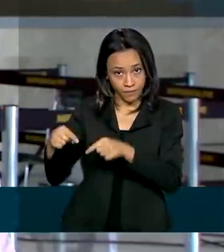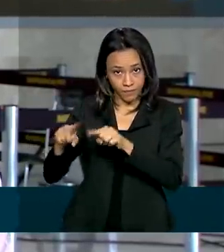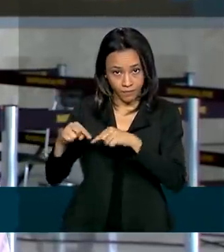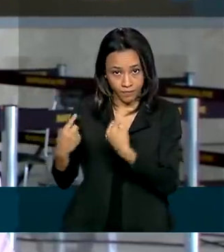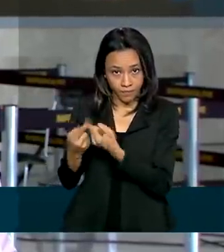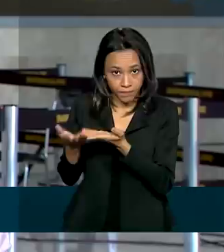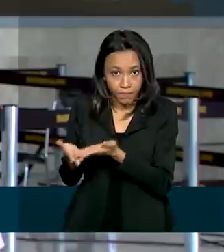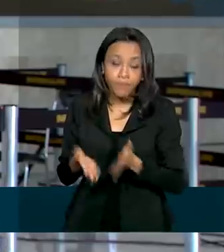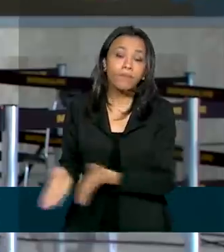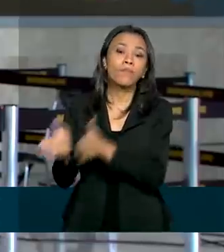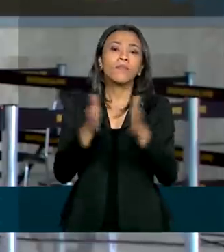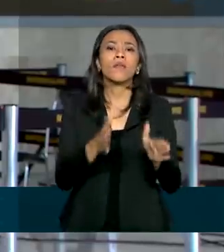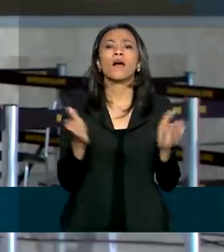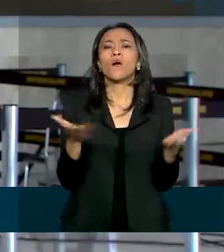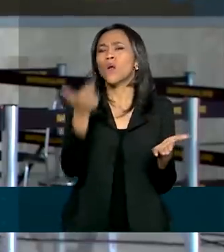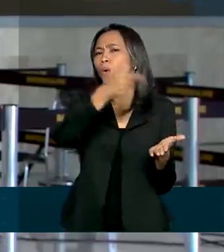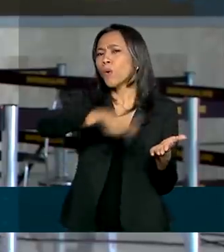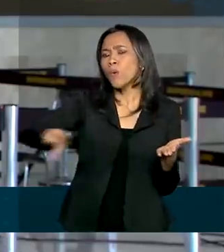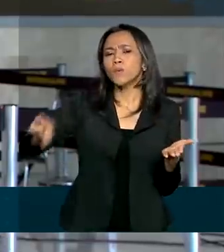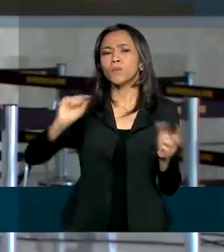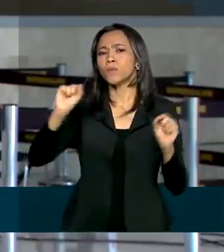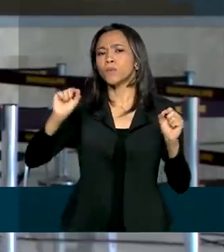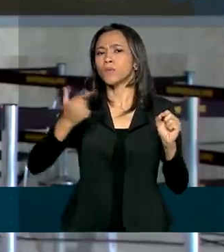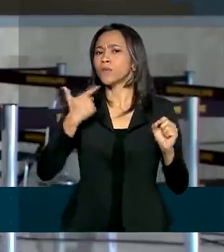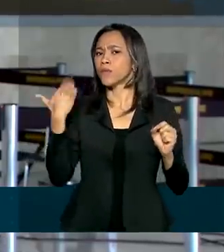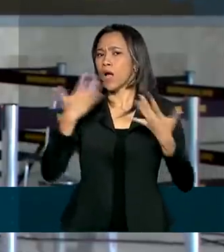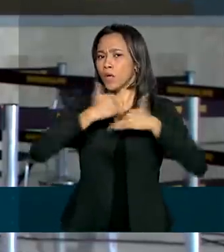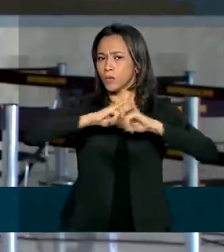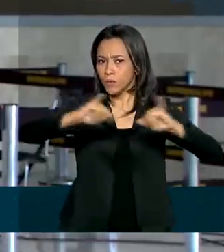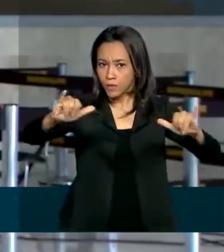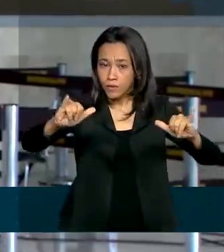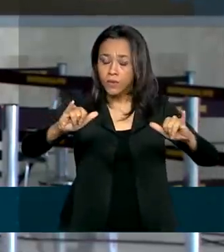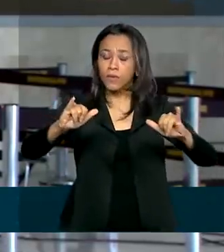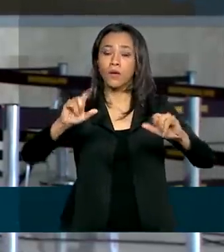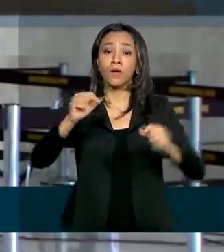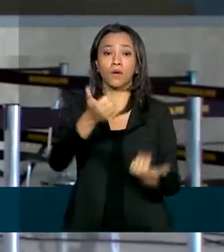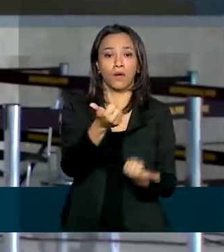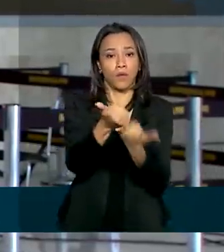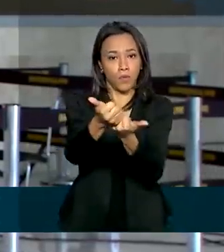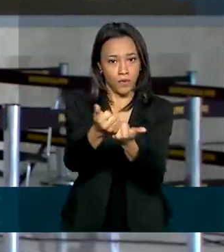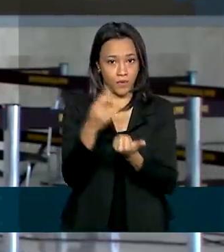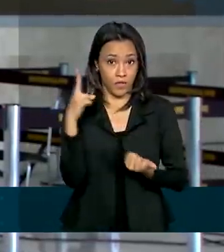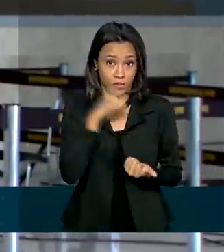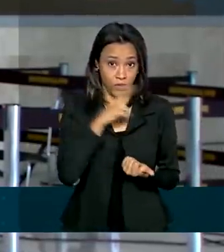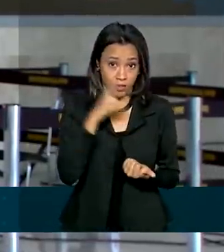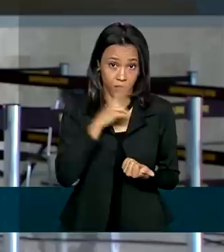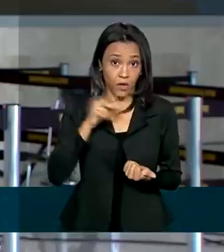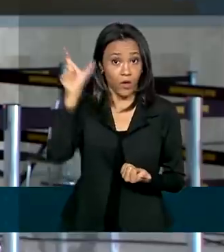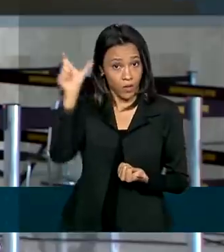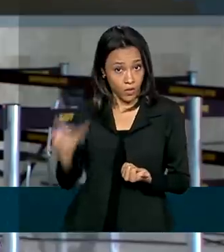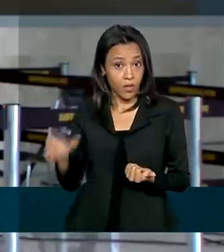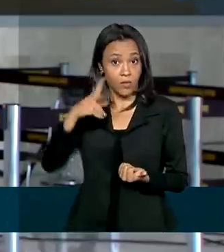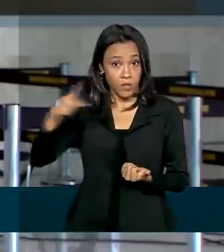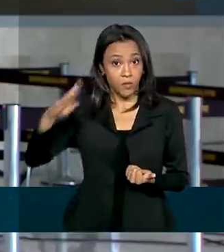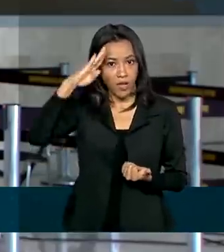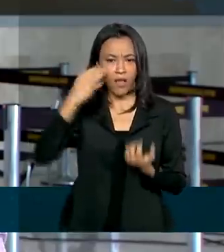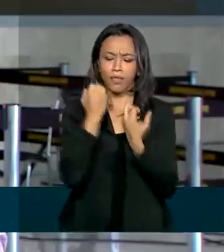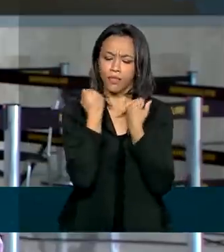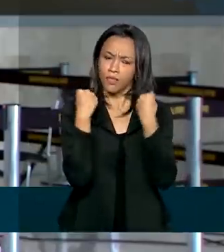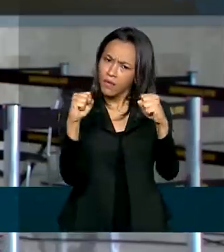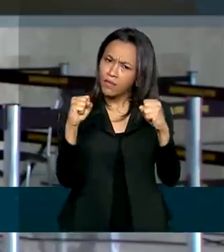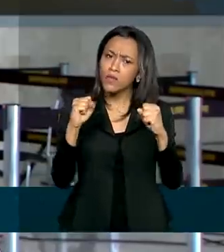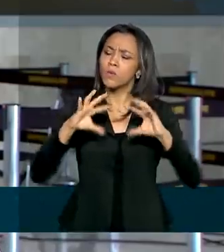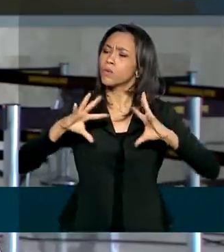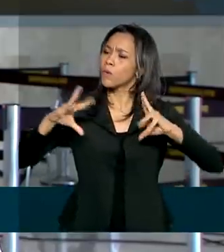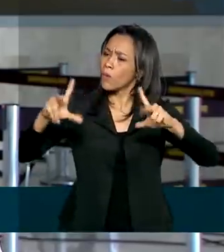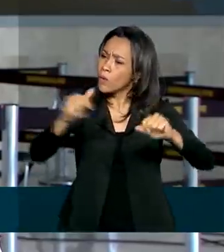Jair Bolsonaro, agora a gente vai ouvir um outro ponto, falou sobre o auxílio emergencial. Ele defendeu que todo brasileiro que